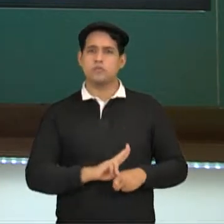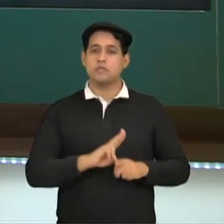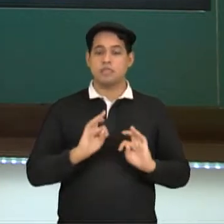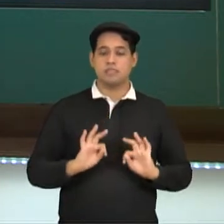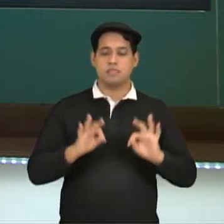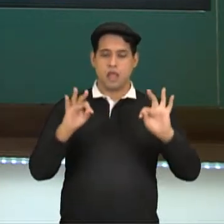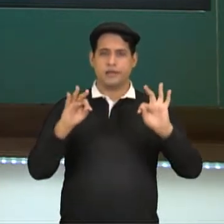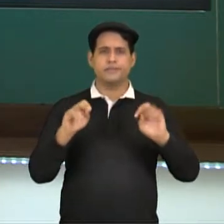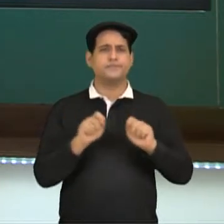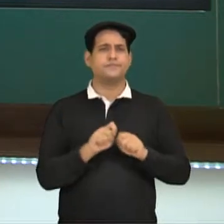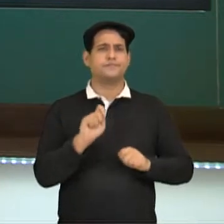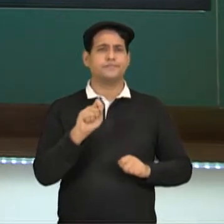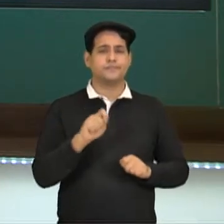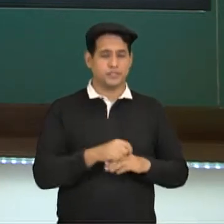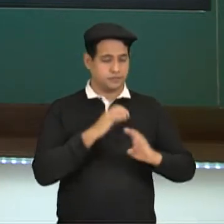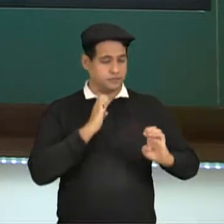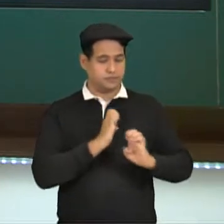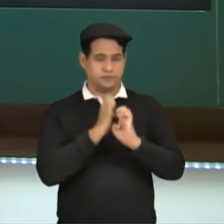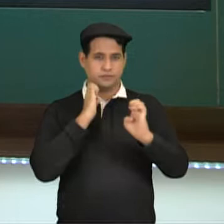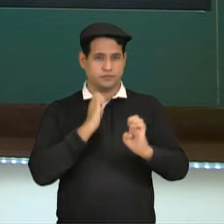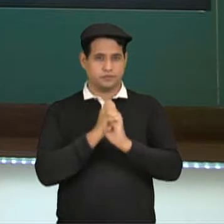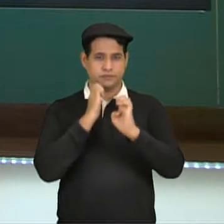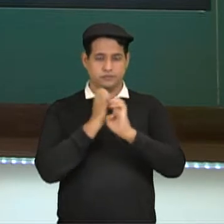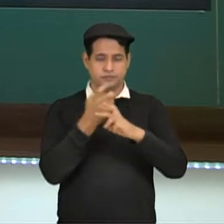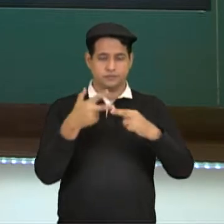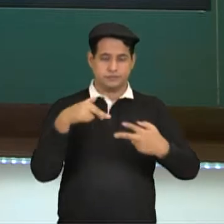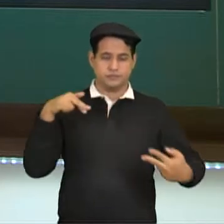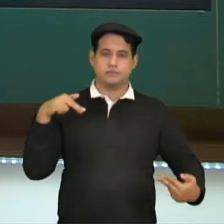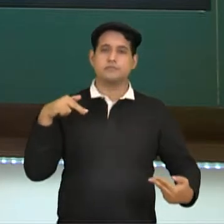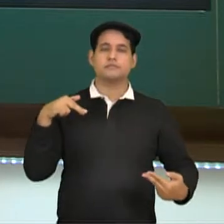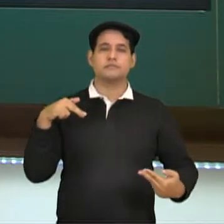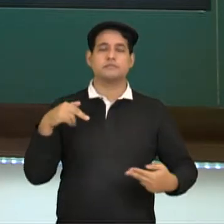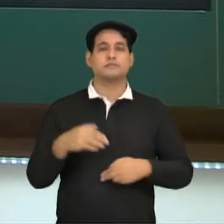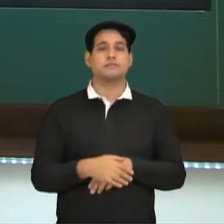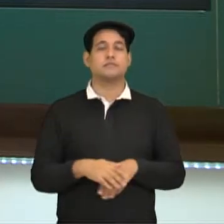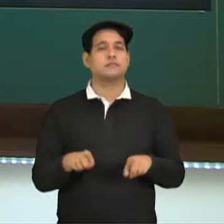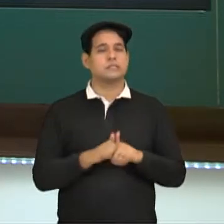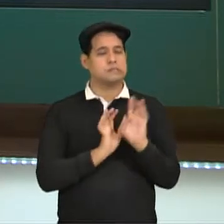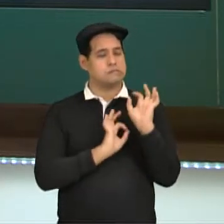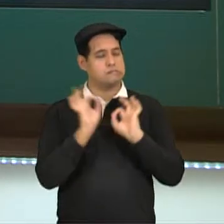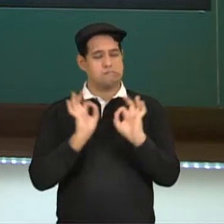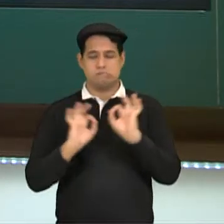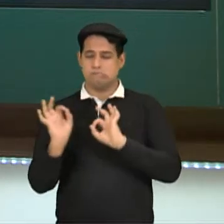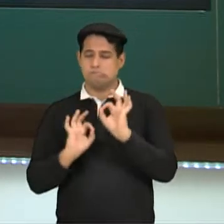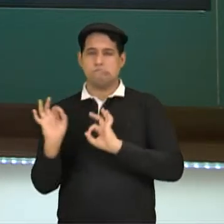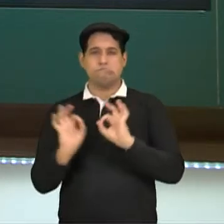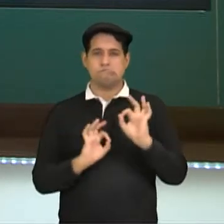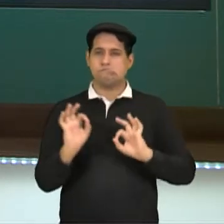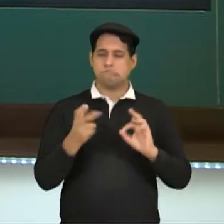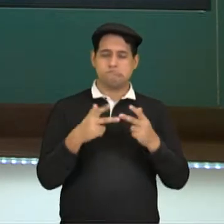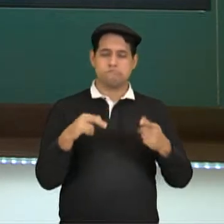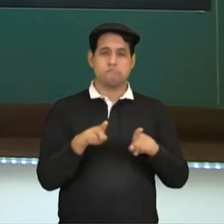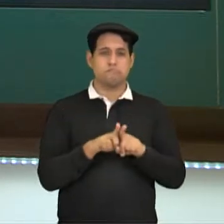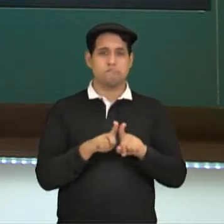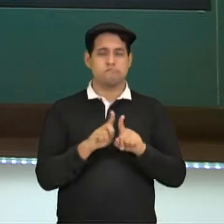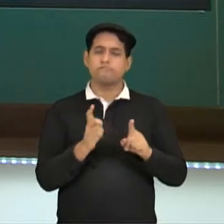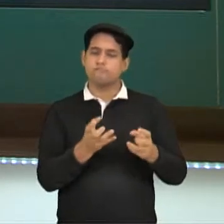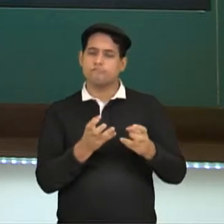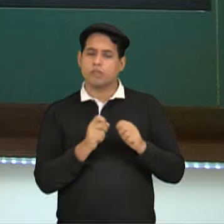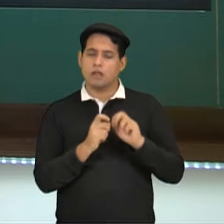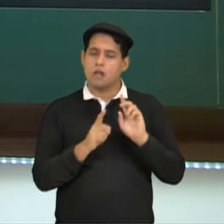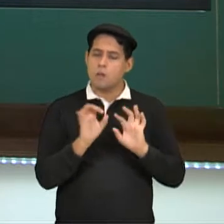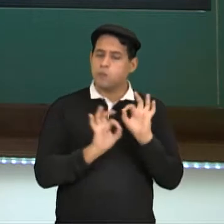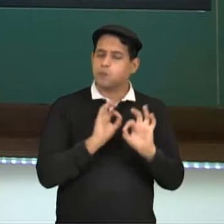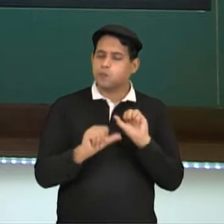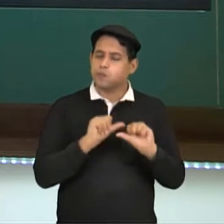técnicas que levam a engenharia genéticas. A gente vê a manipulação de genes, manipulação intencional de